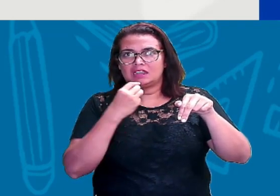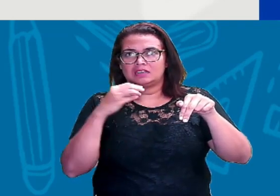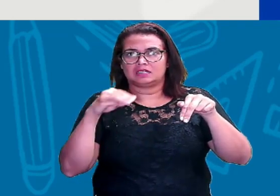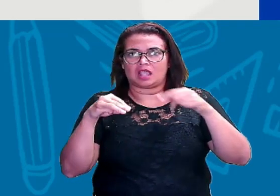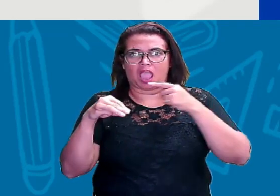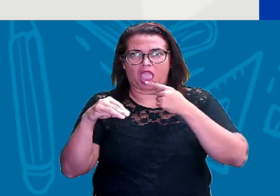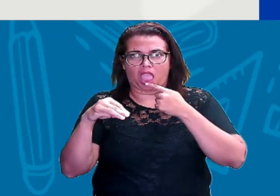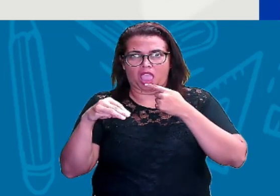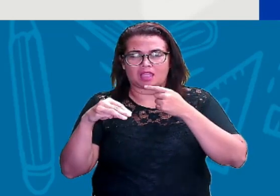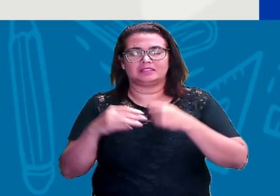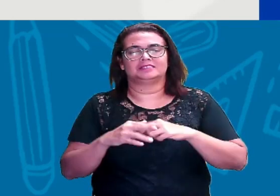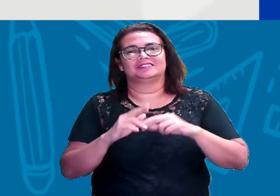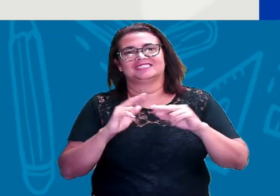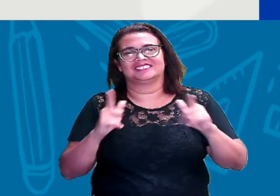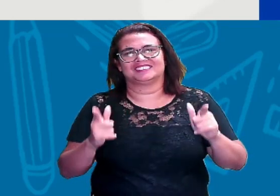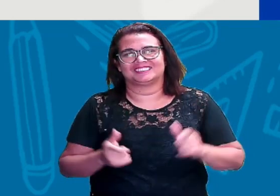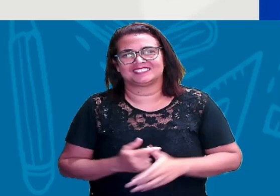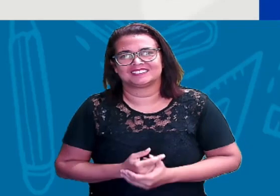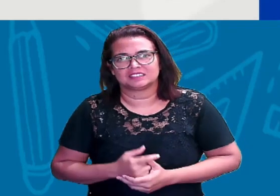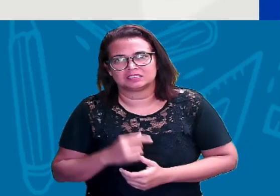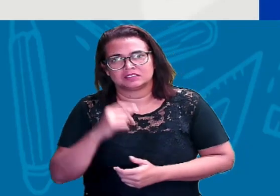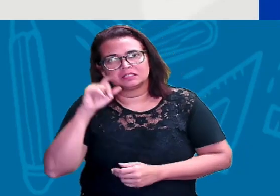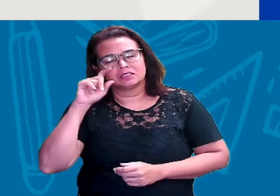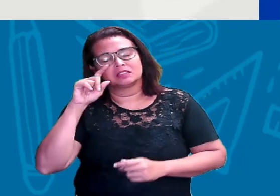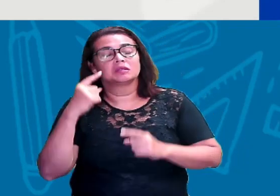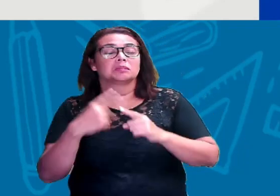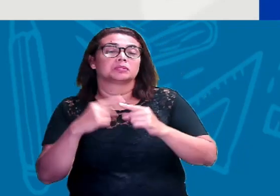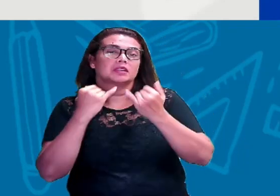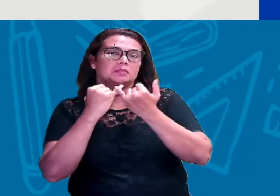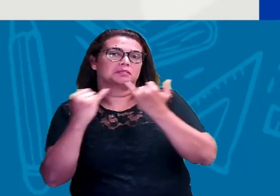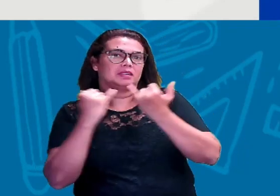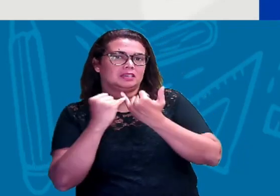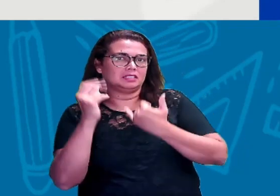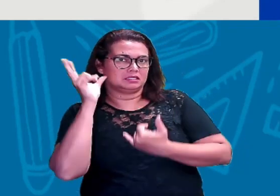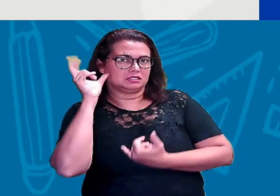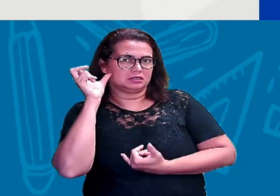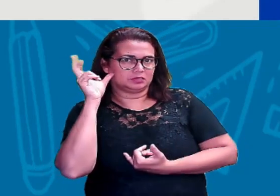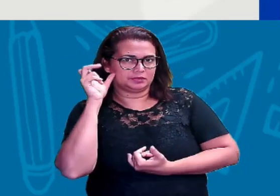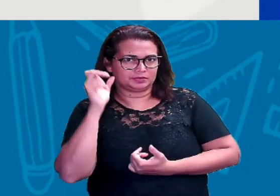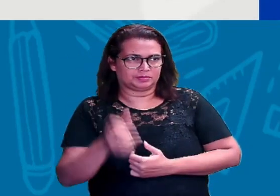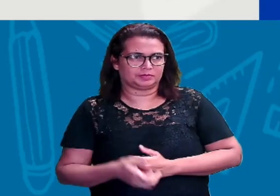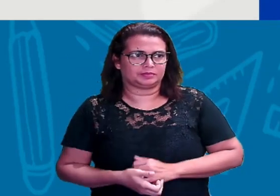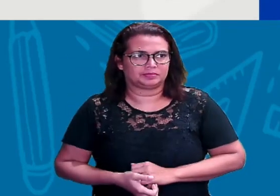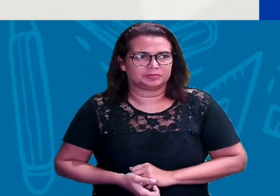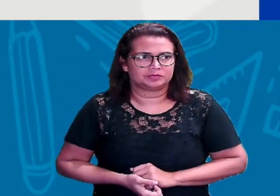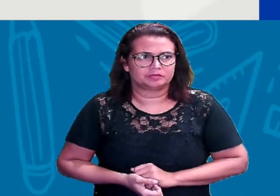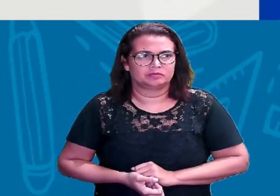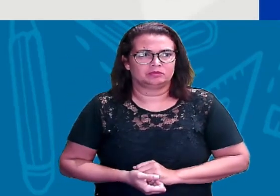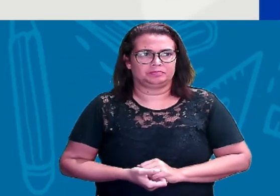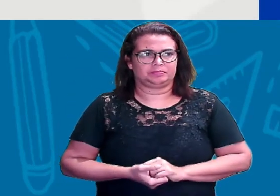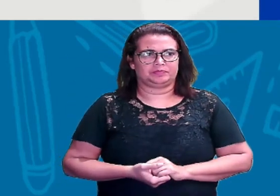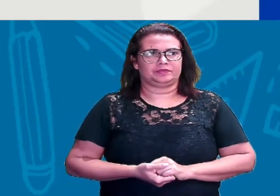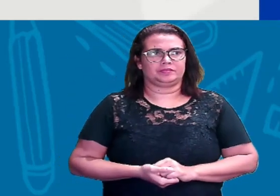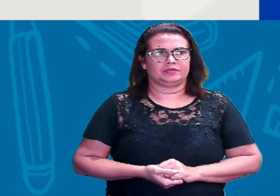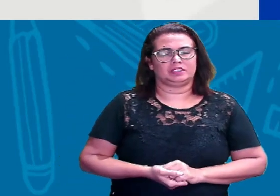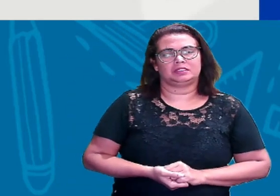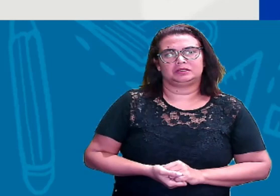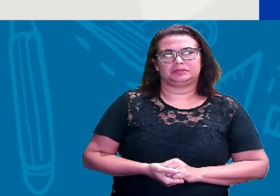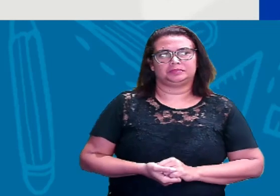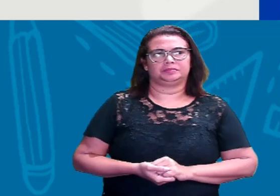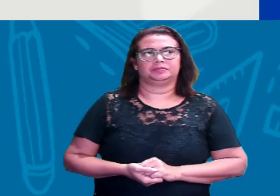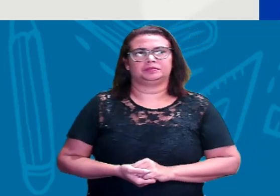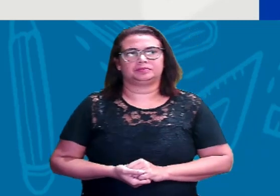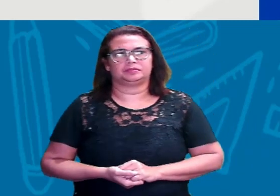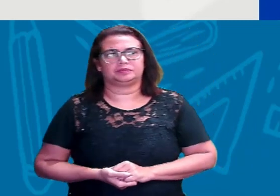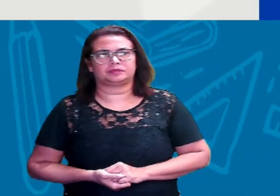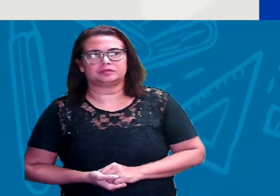Então, a gente tem aí, ó, essas particularidades para você pronunciar bem bonito. Agora, vamos saber mais um pouco. Pronúncia de